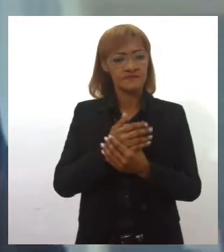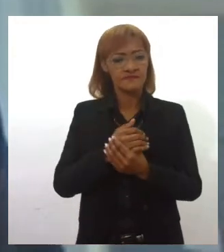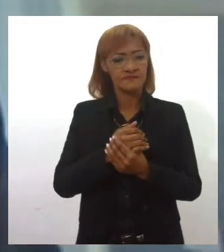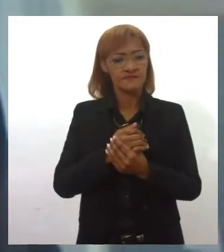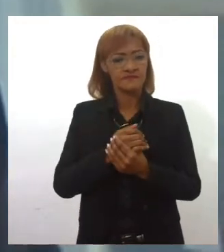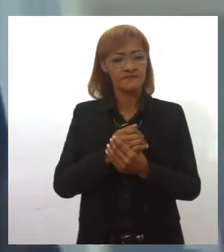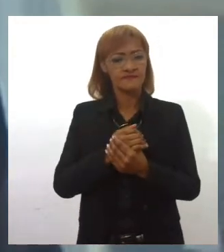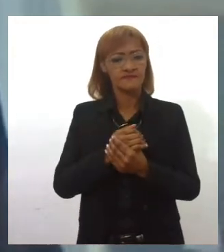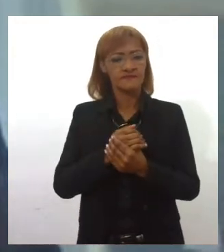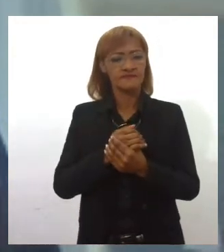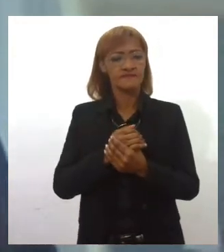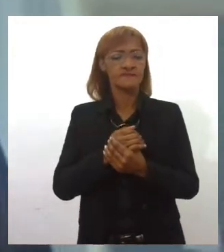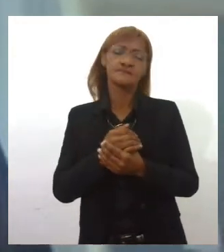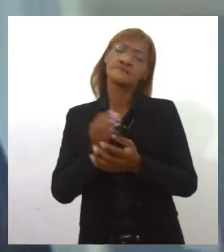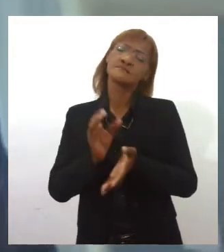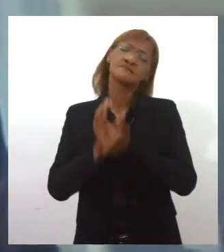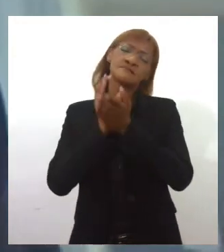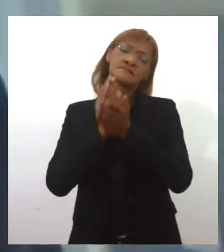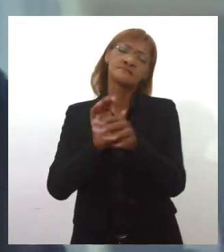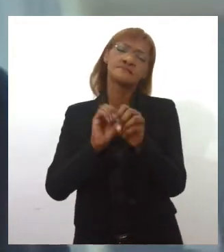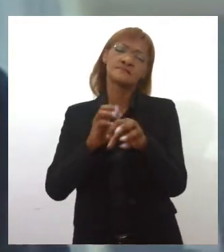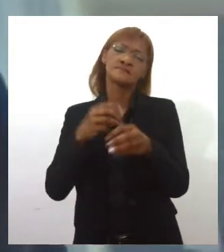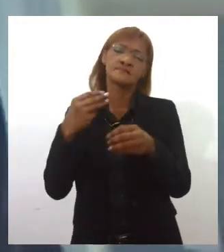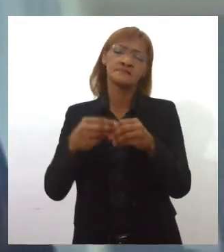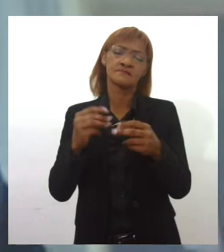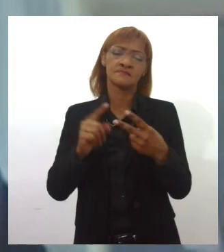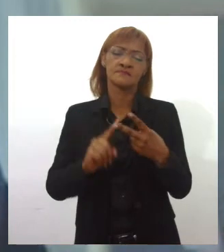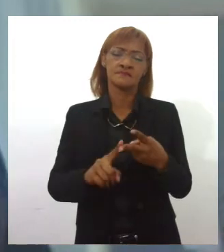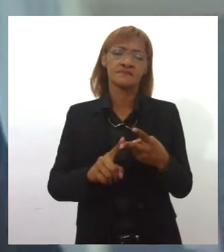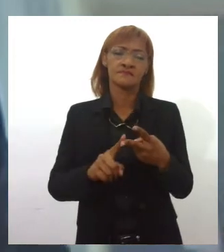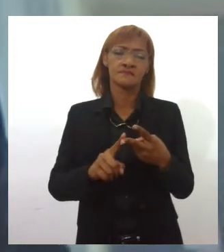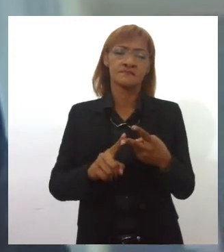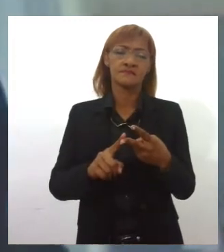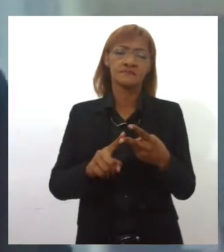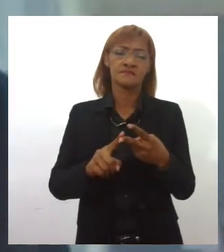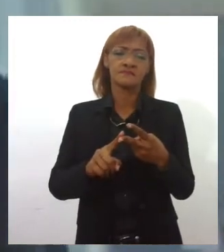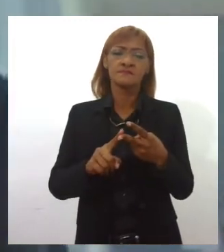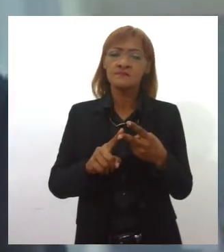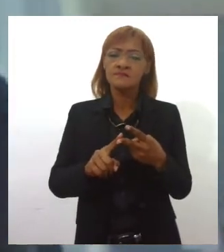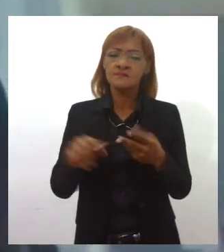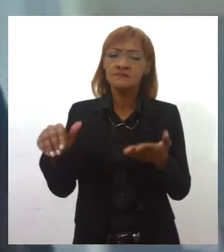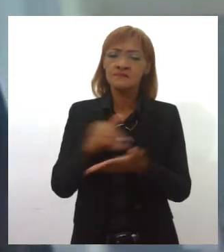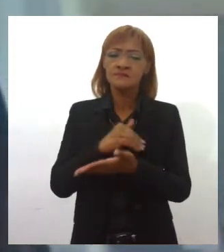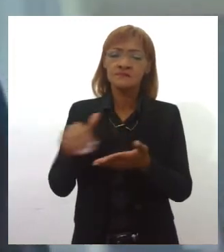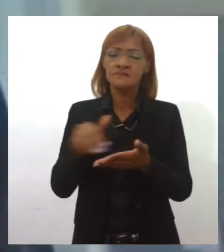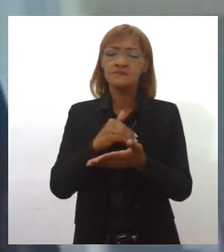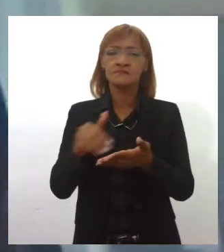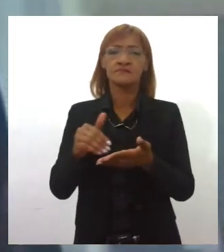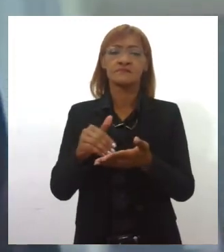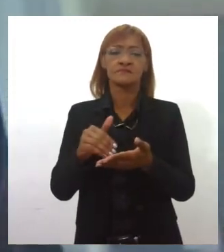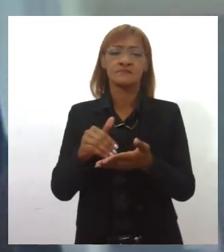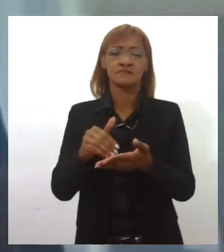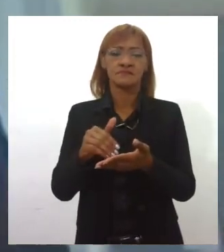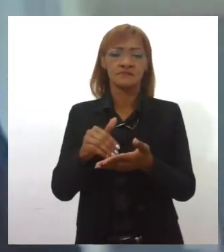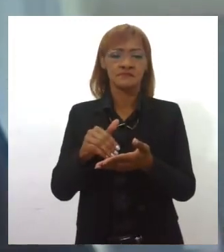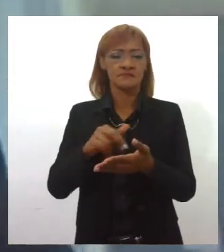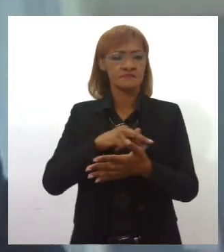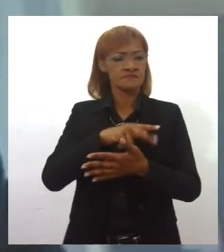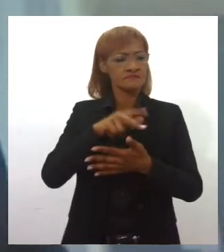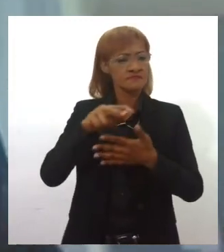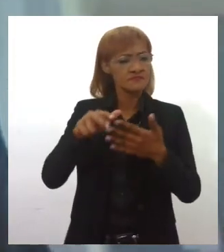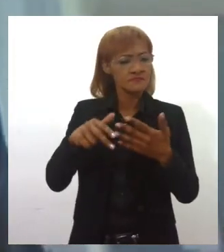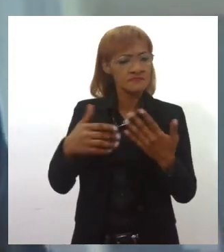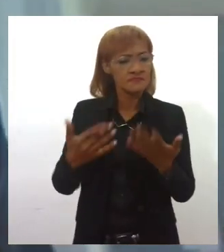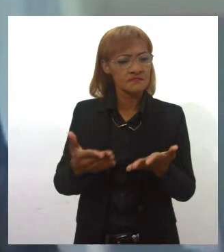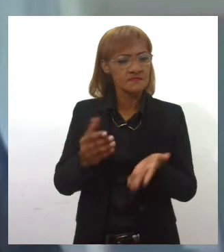participação dos conselheiros municipais de educação, dos secretários municipais de educação, dos secretários de Estado de Educação, que acompanham o o sede, dos